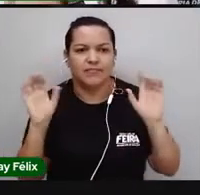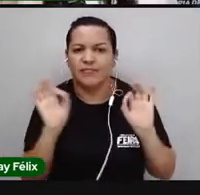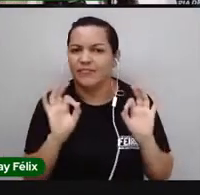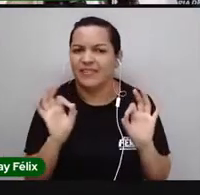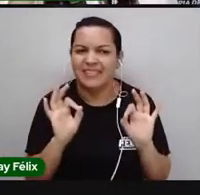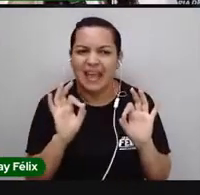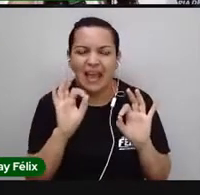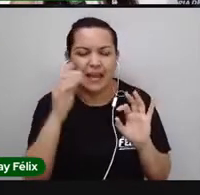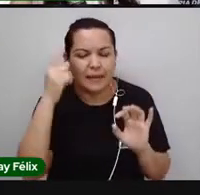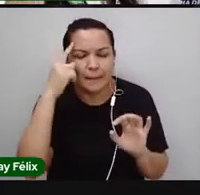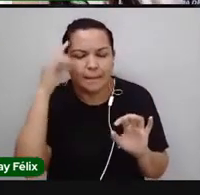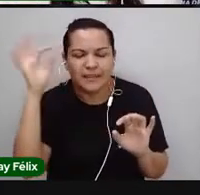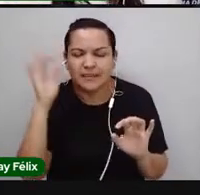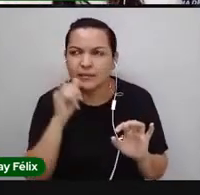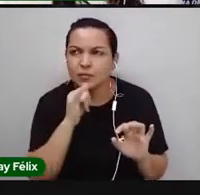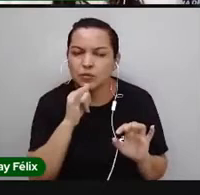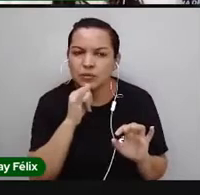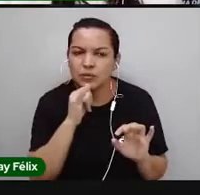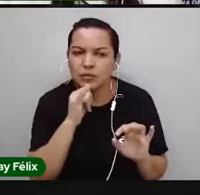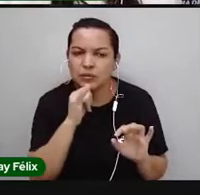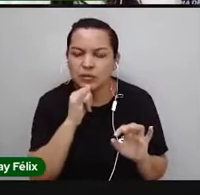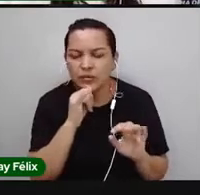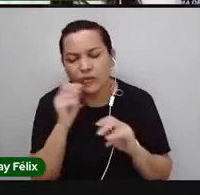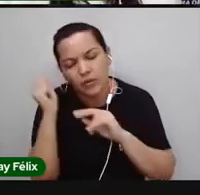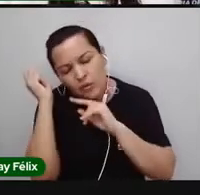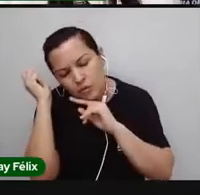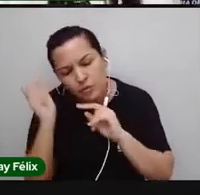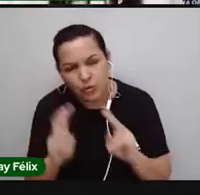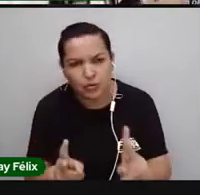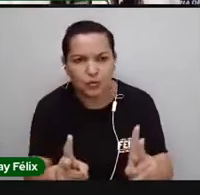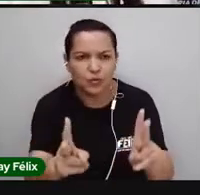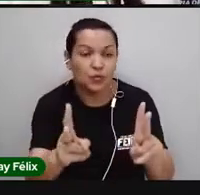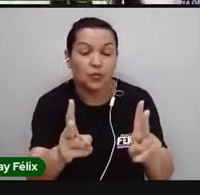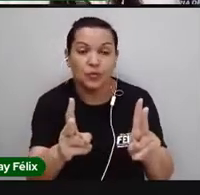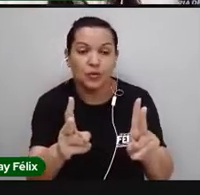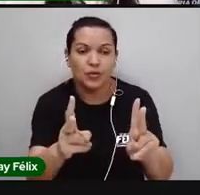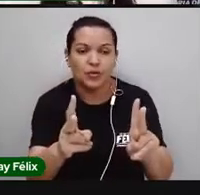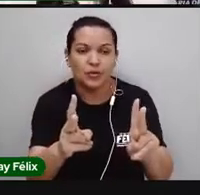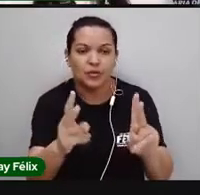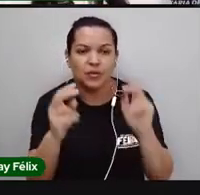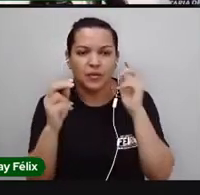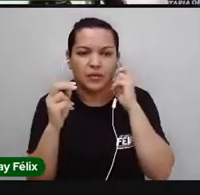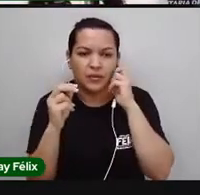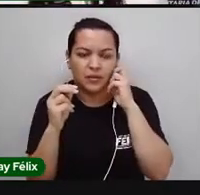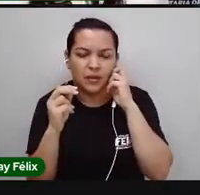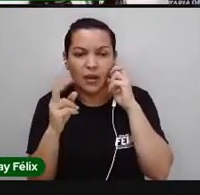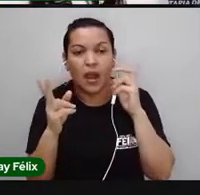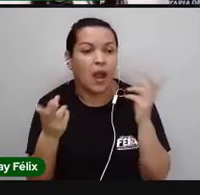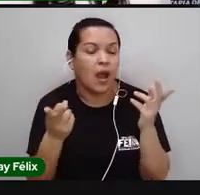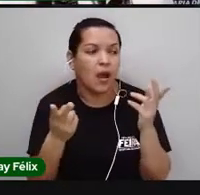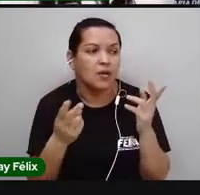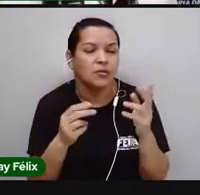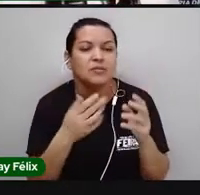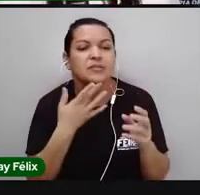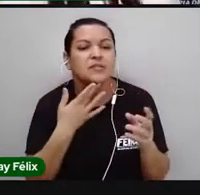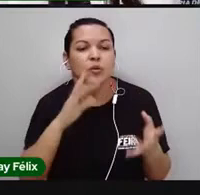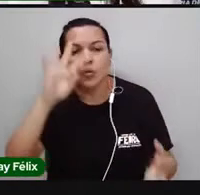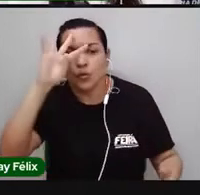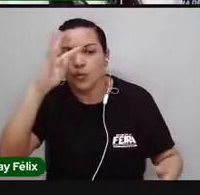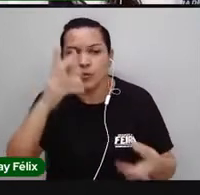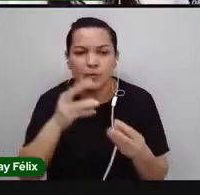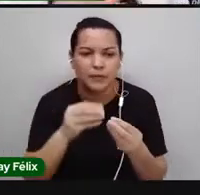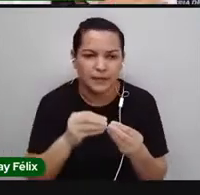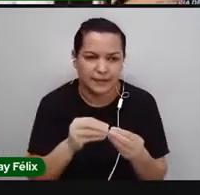se pôde pensar. Do sono do eterno ao eterno devir. Como a